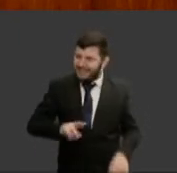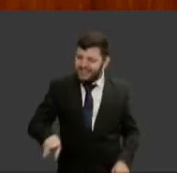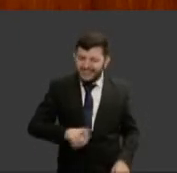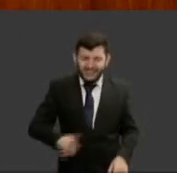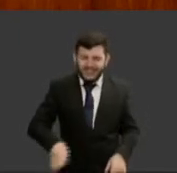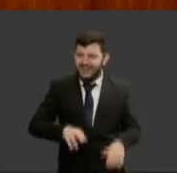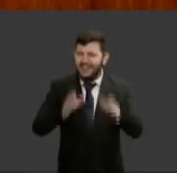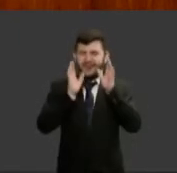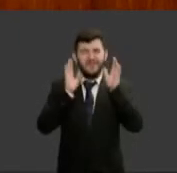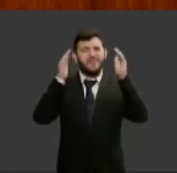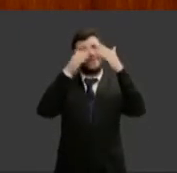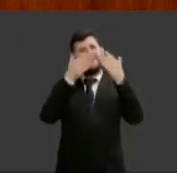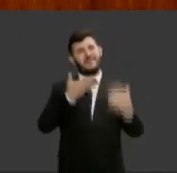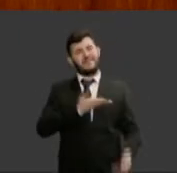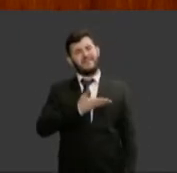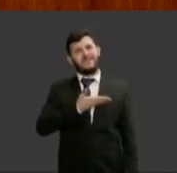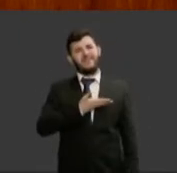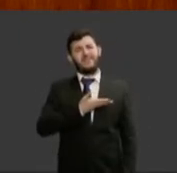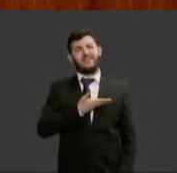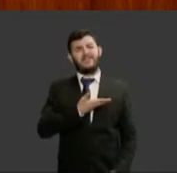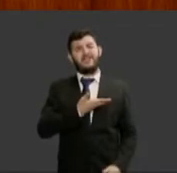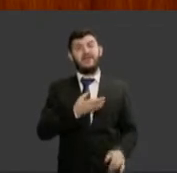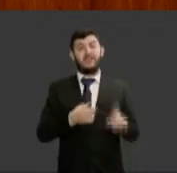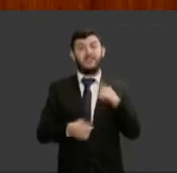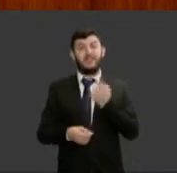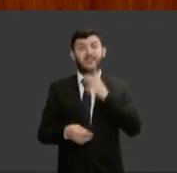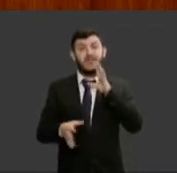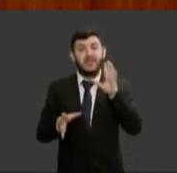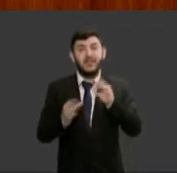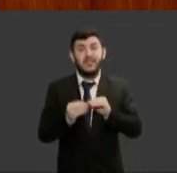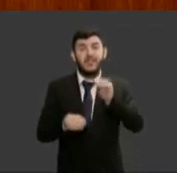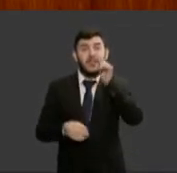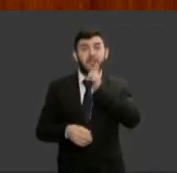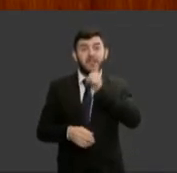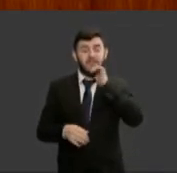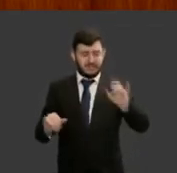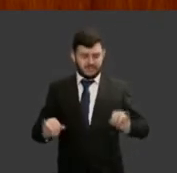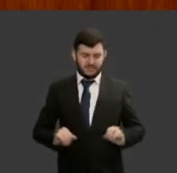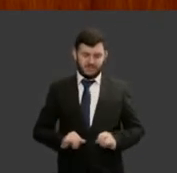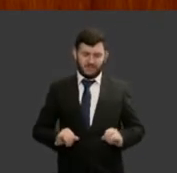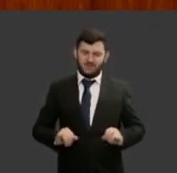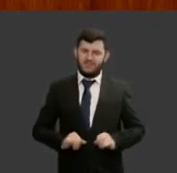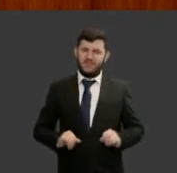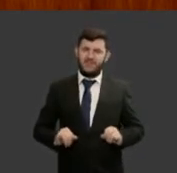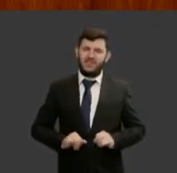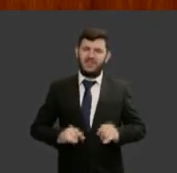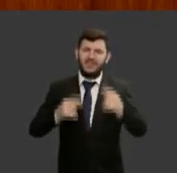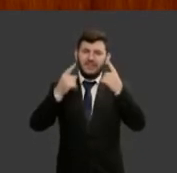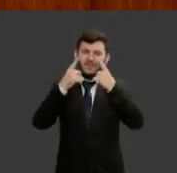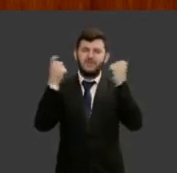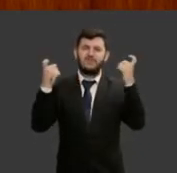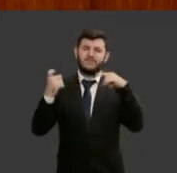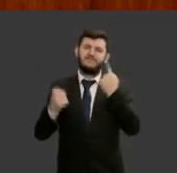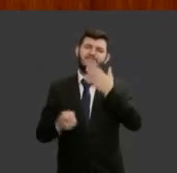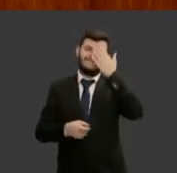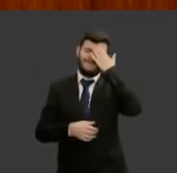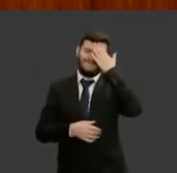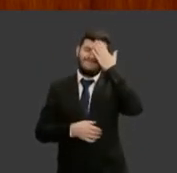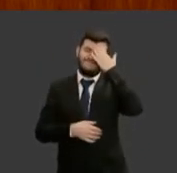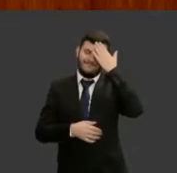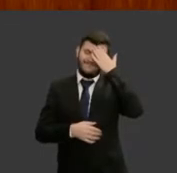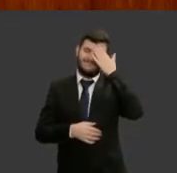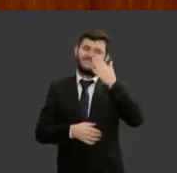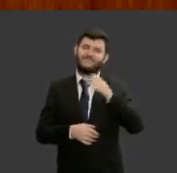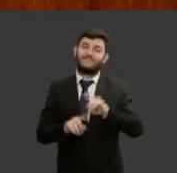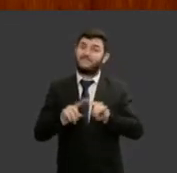sofrendo realmente este inúmeras violências como sabemos disso mais uma